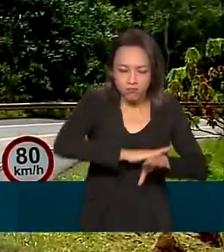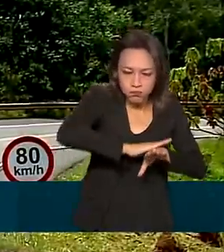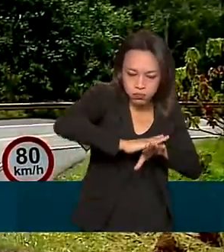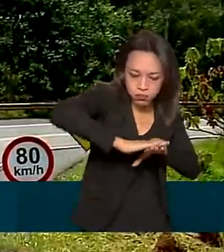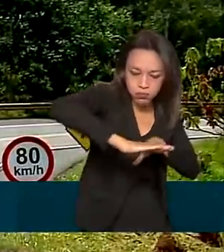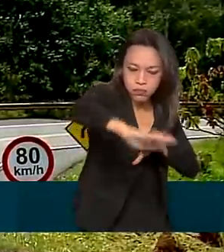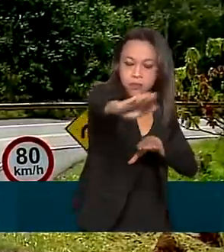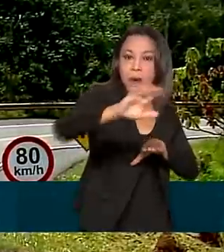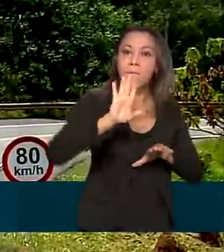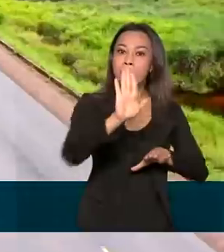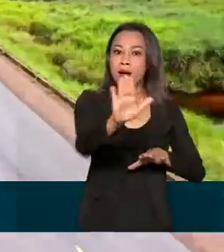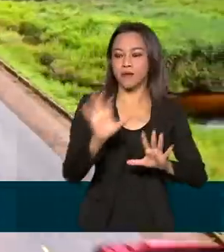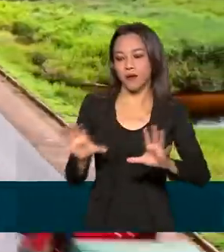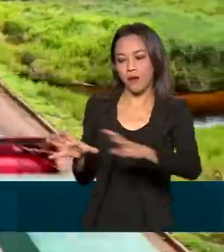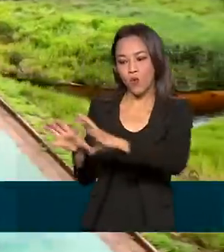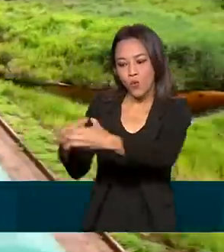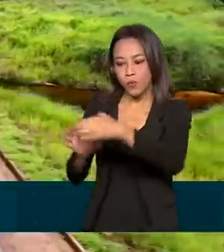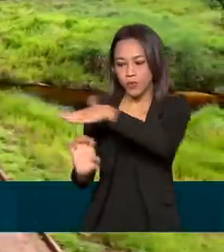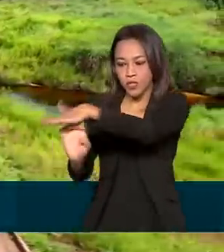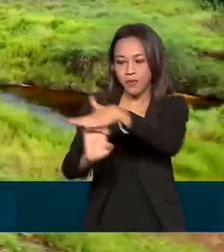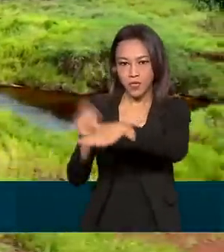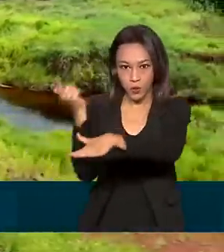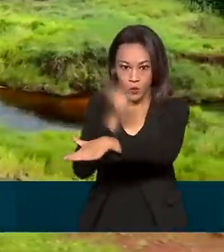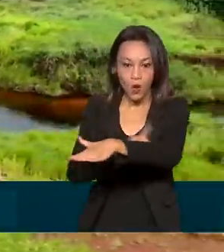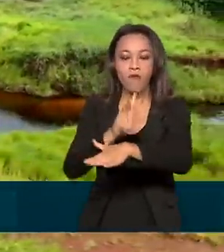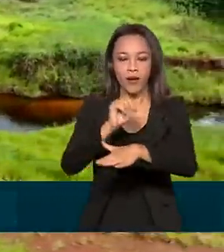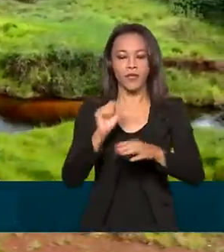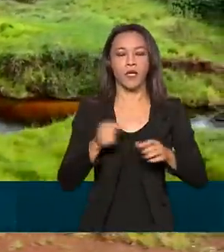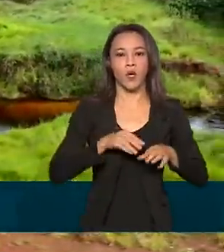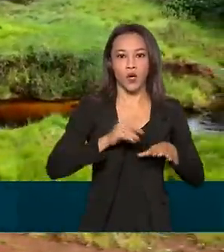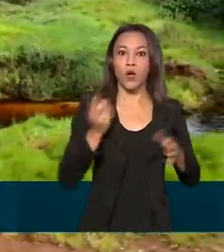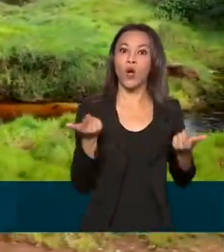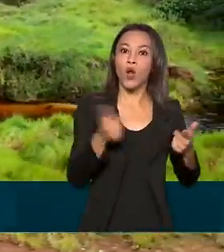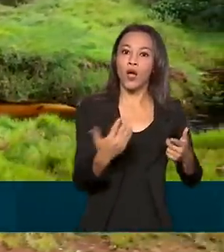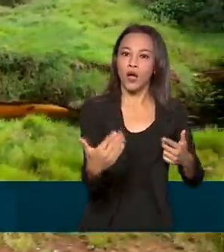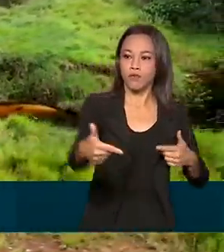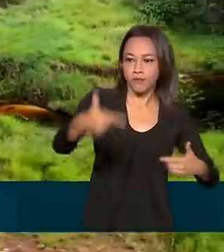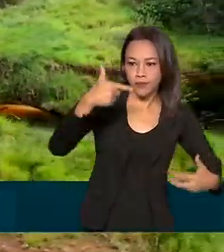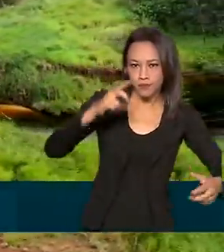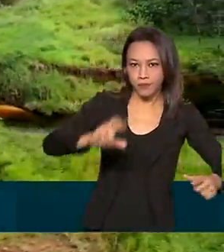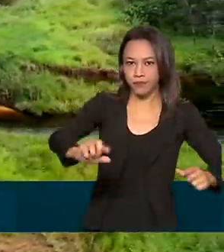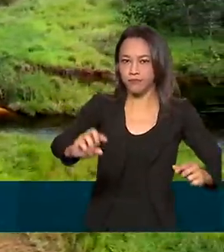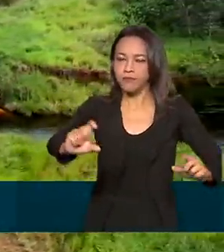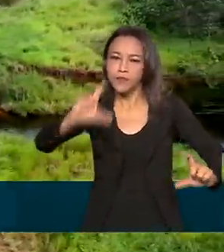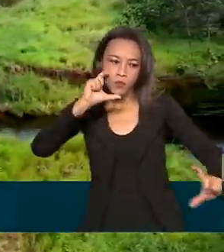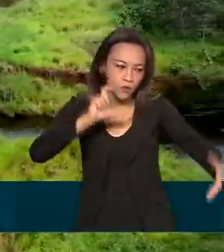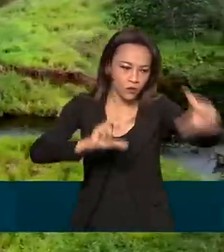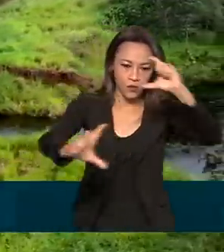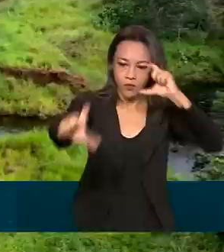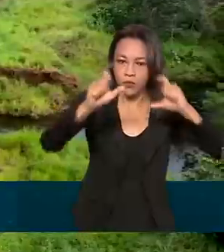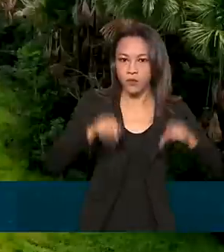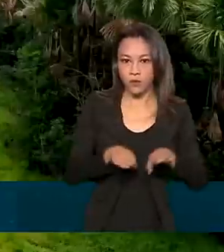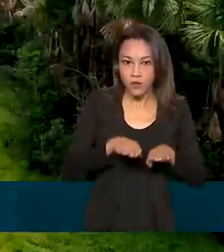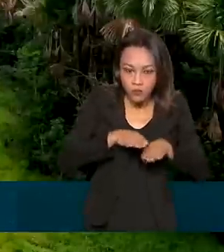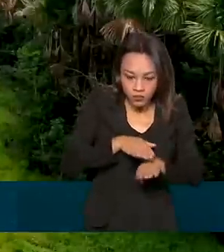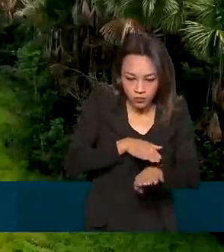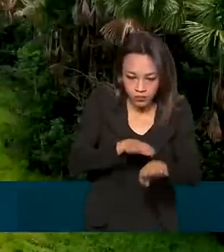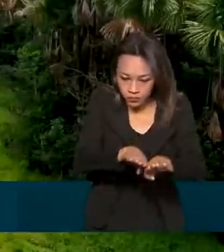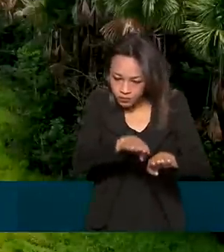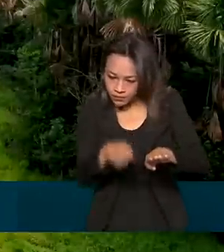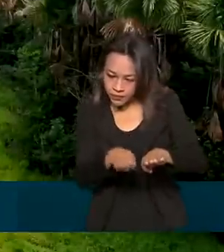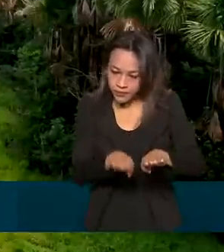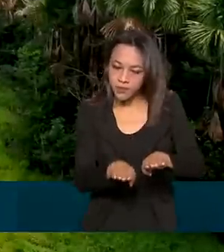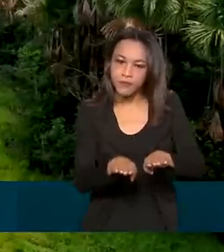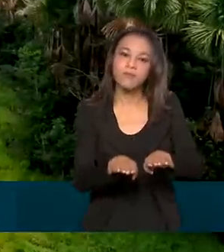consórcio vencedor deverá implantar faixas adicionais, vias marginais e acostamentos, além de acessos